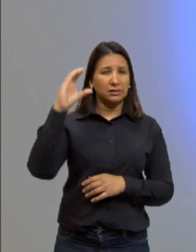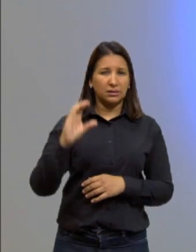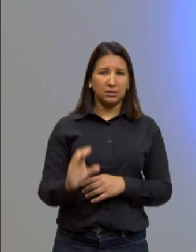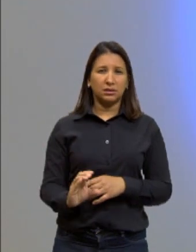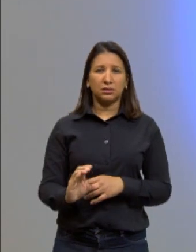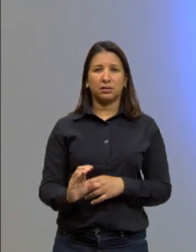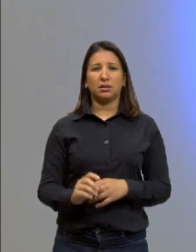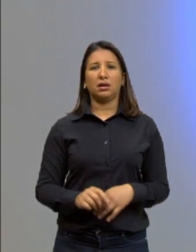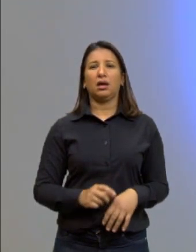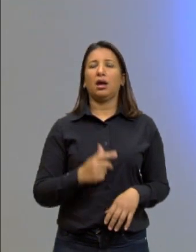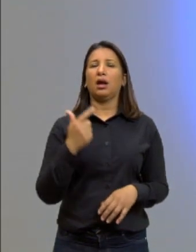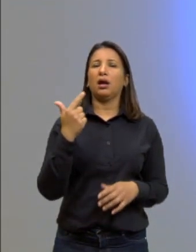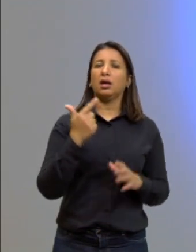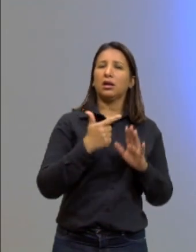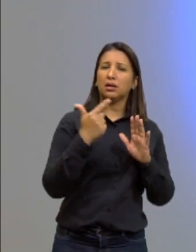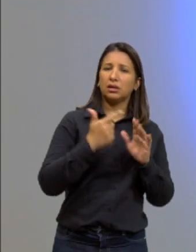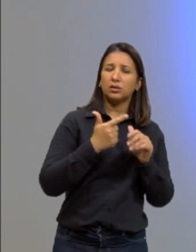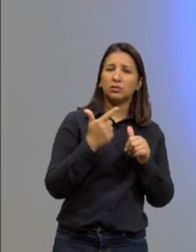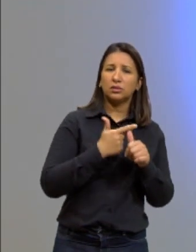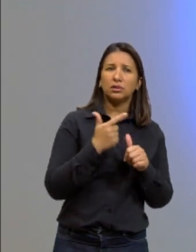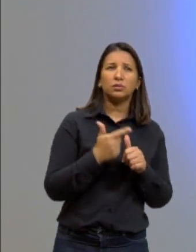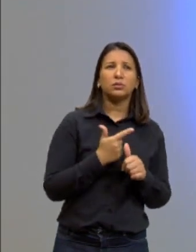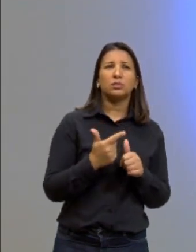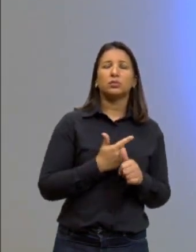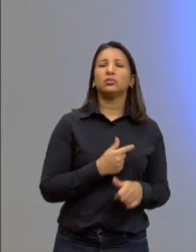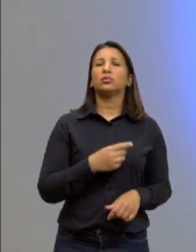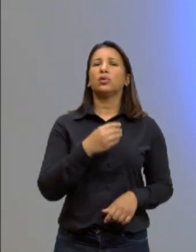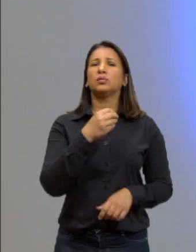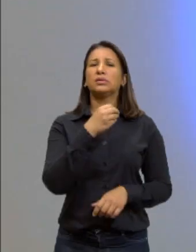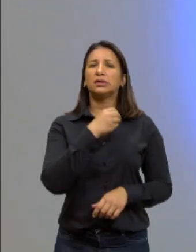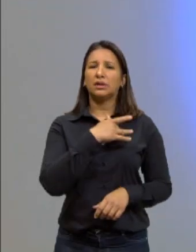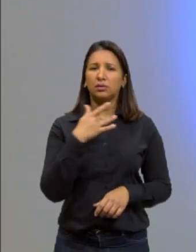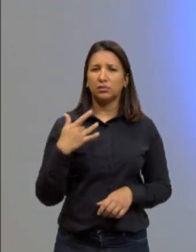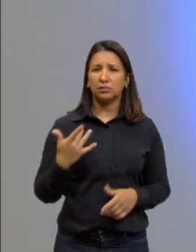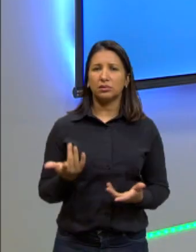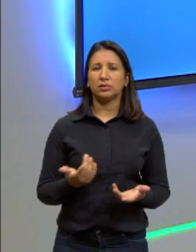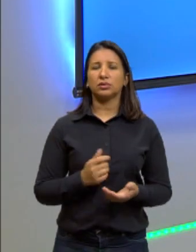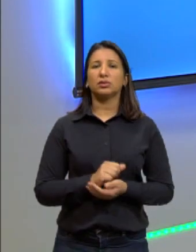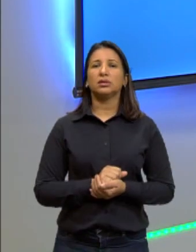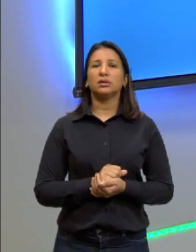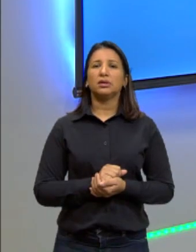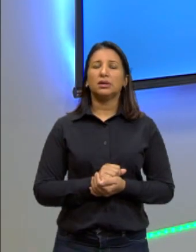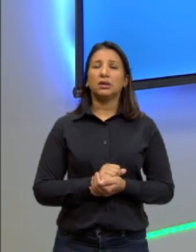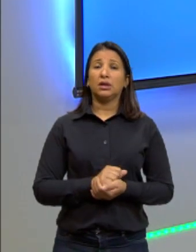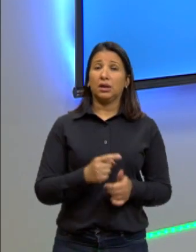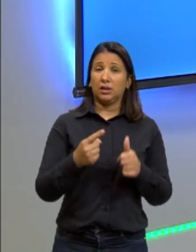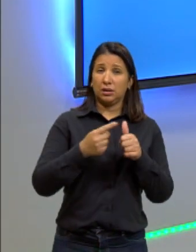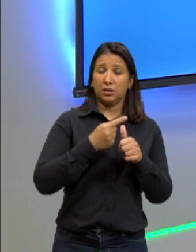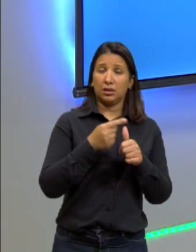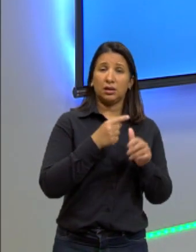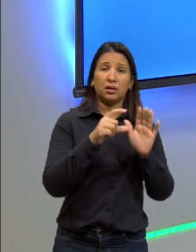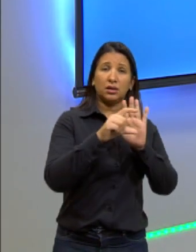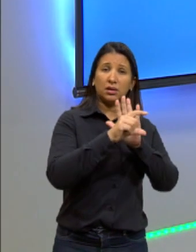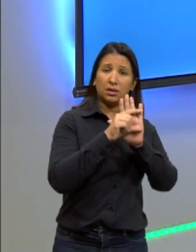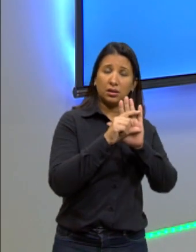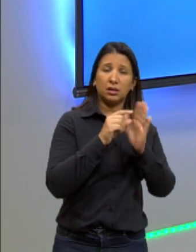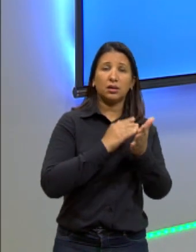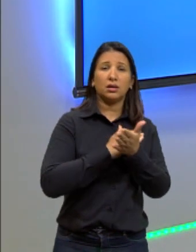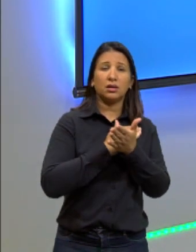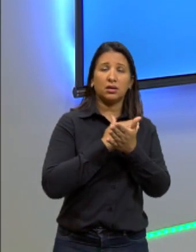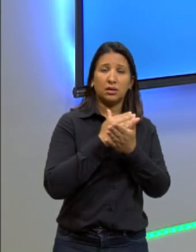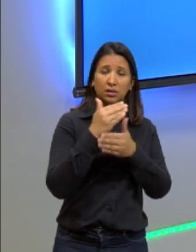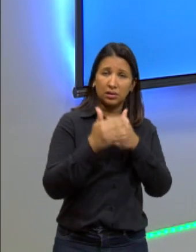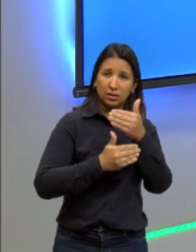e no segundo sobre saúde. Esse aqui é o primeiro parágrafo do desenvolvimento.